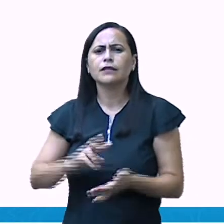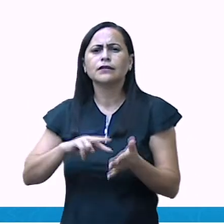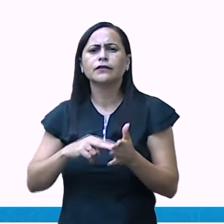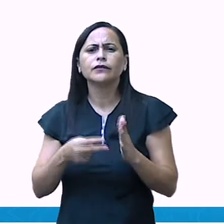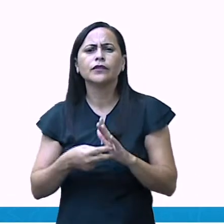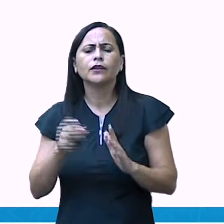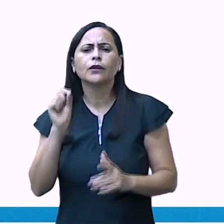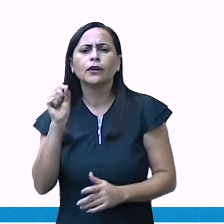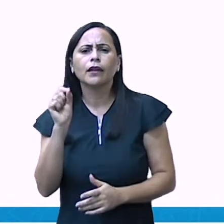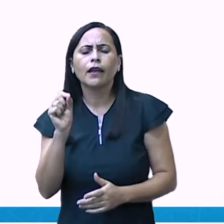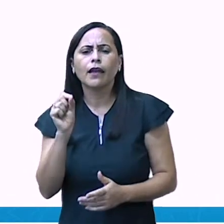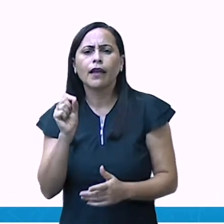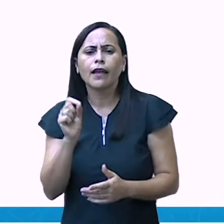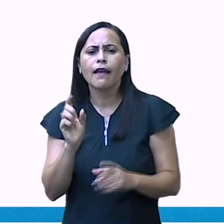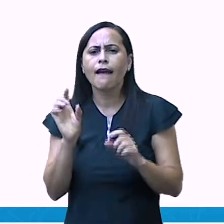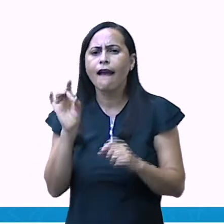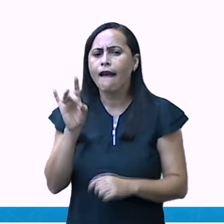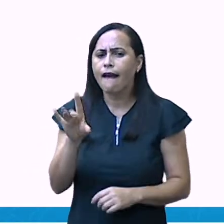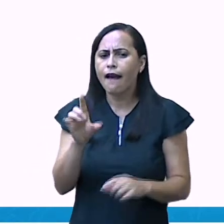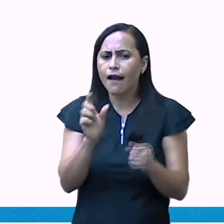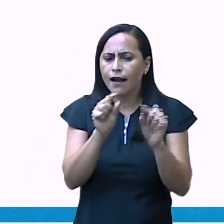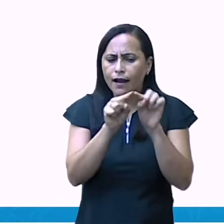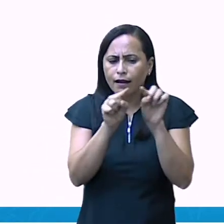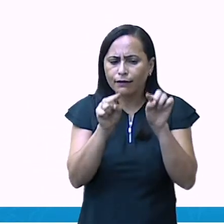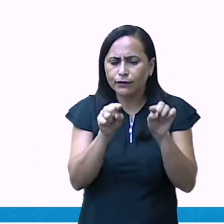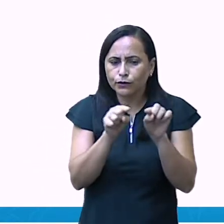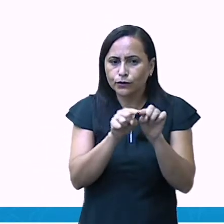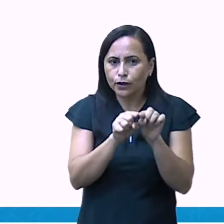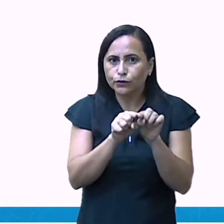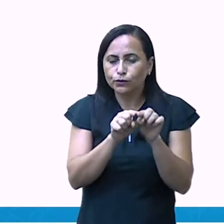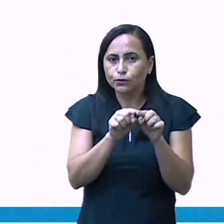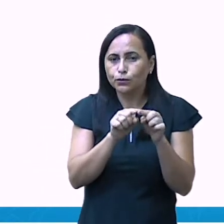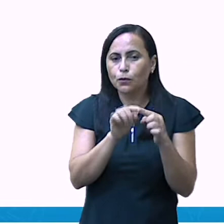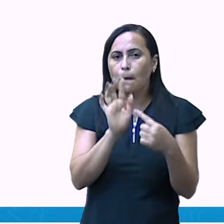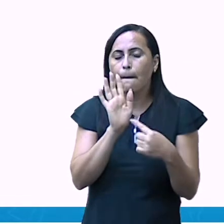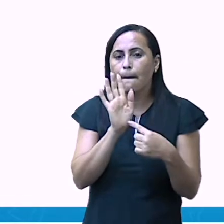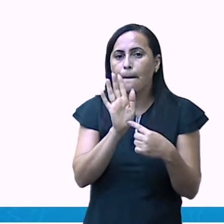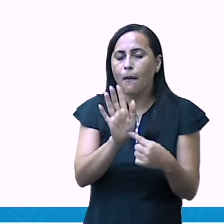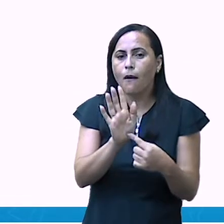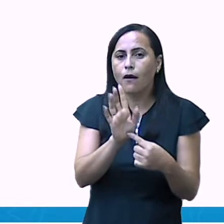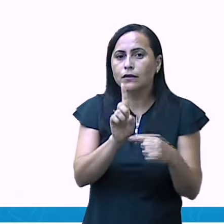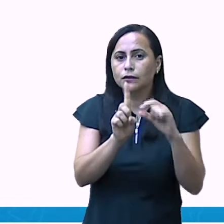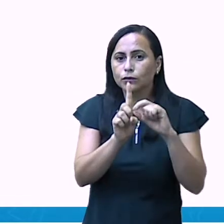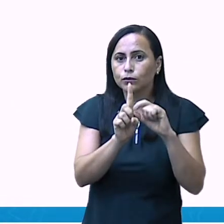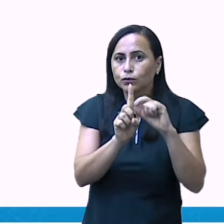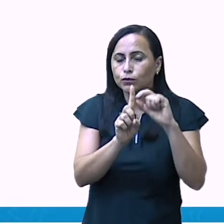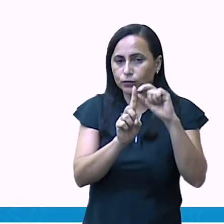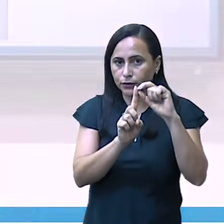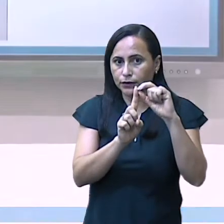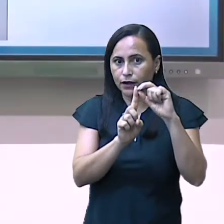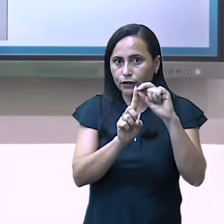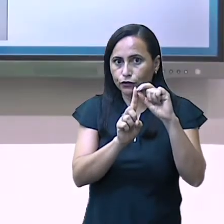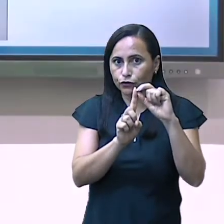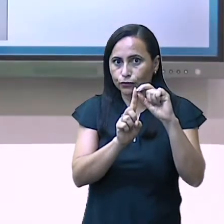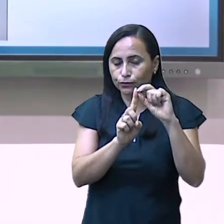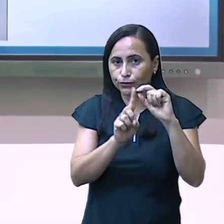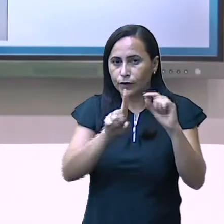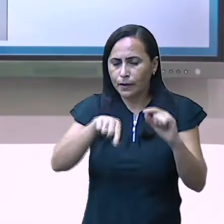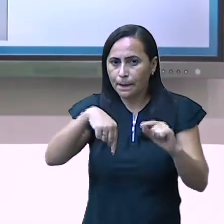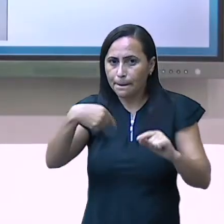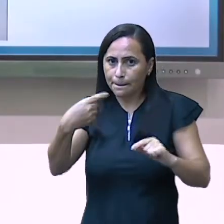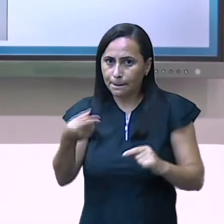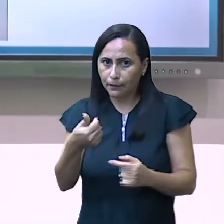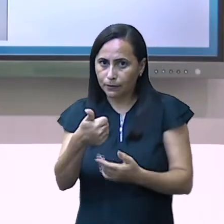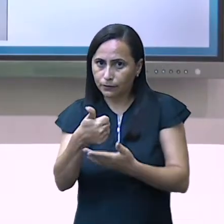cubinho representa a ordem da unidade. A partir de 10 cubinhos,